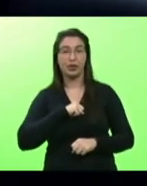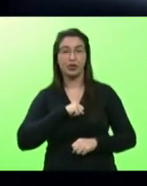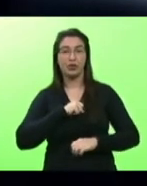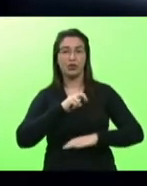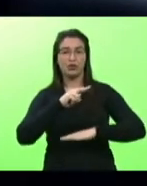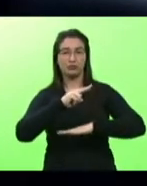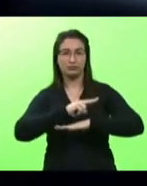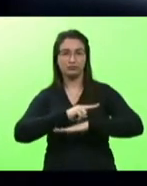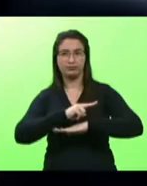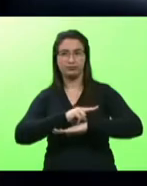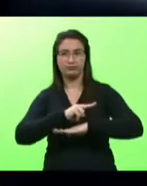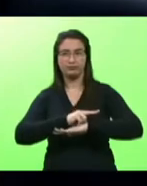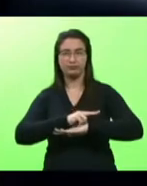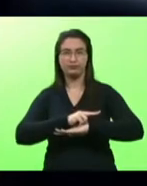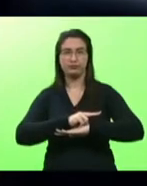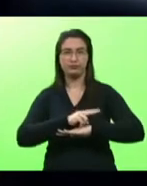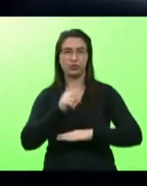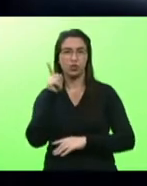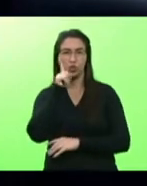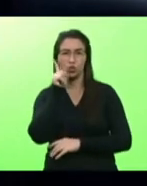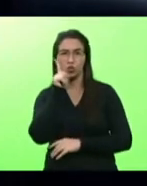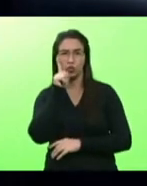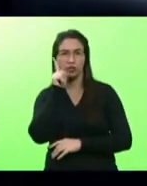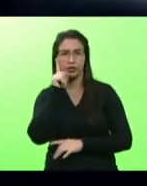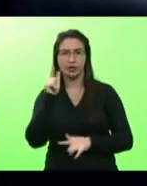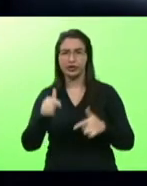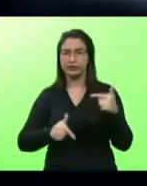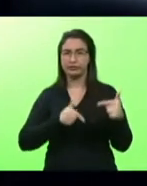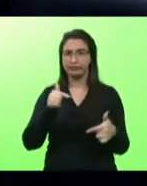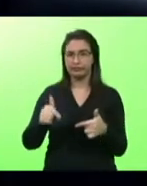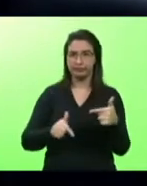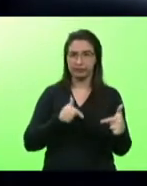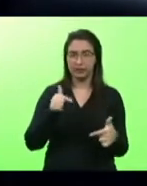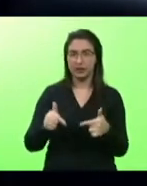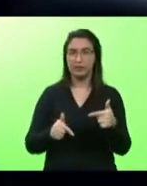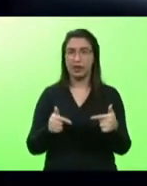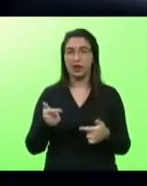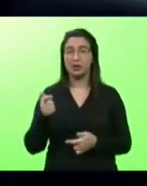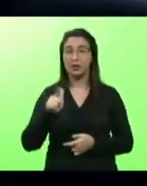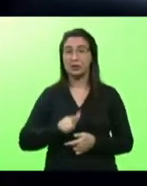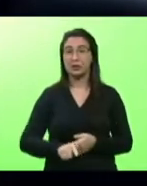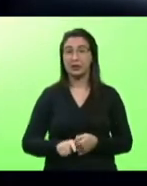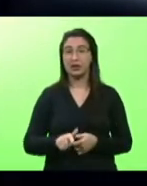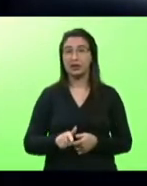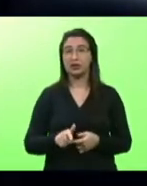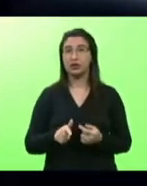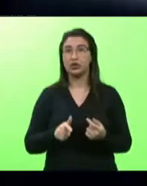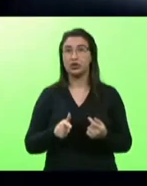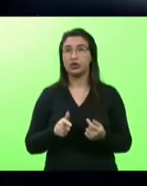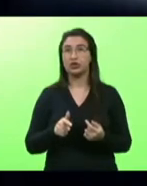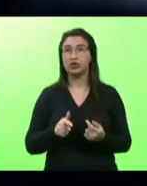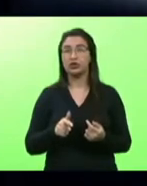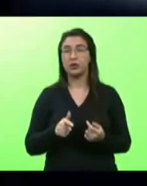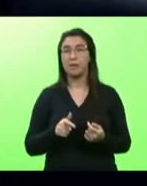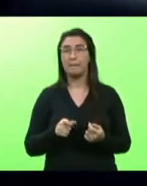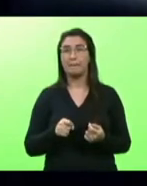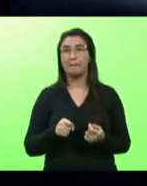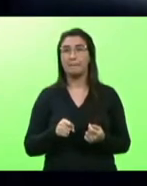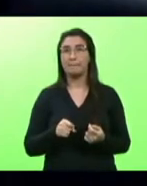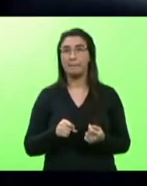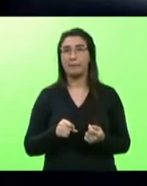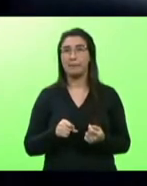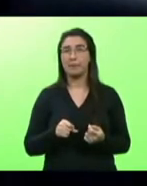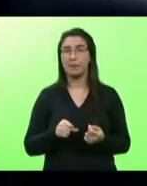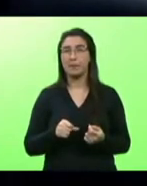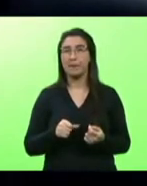atividade do dia a dia no seu trabalho a questão da caracterização inclusive como